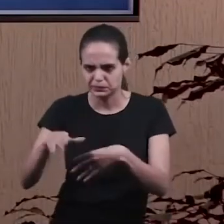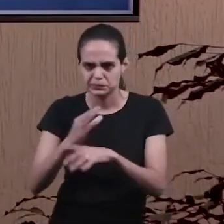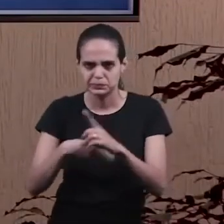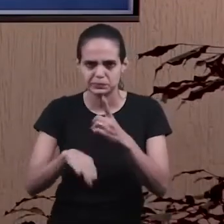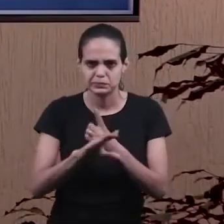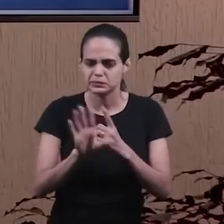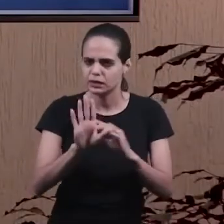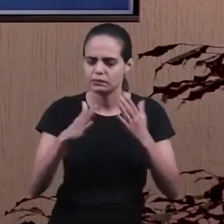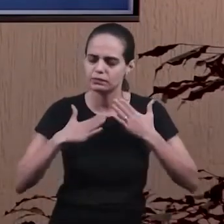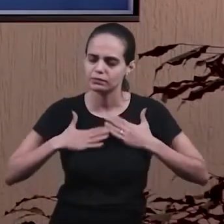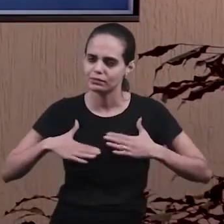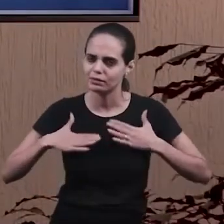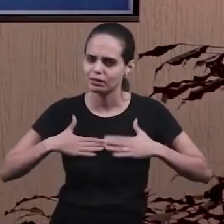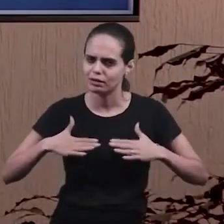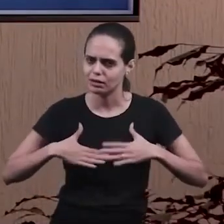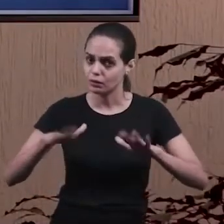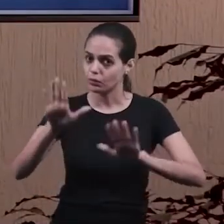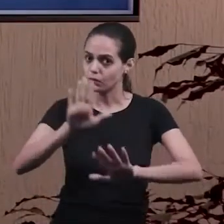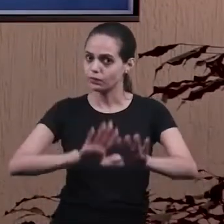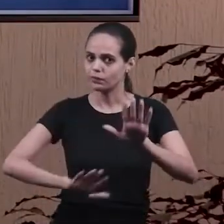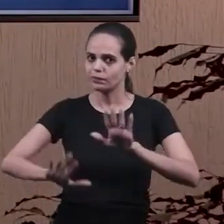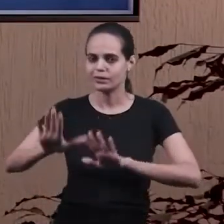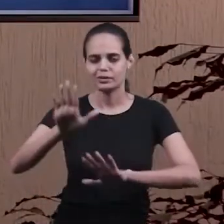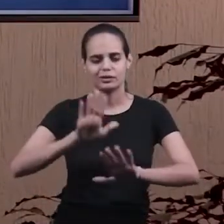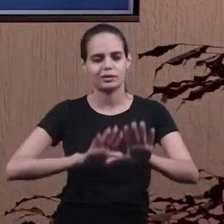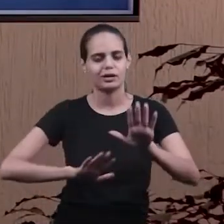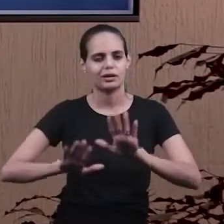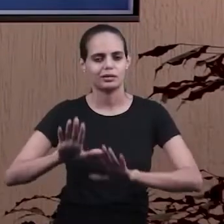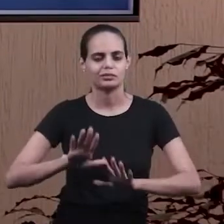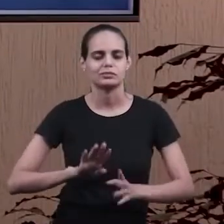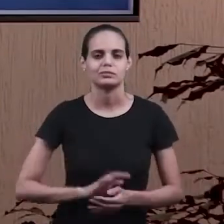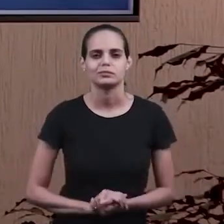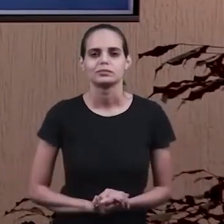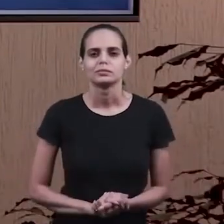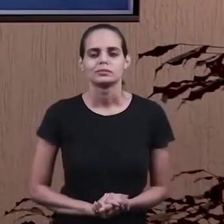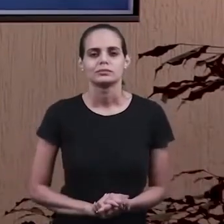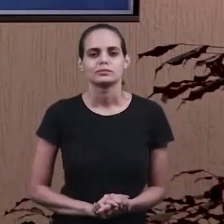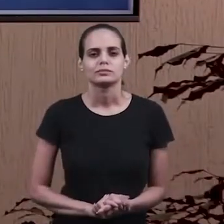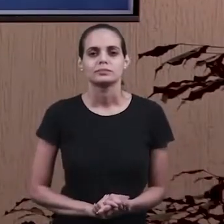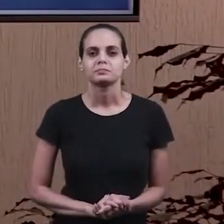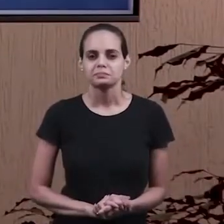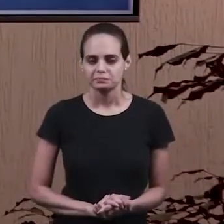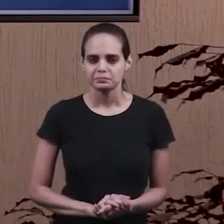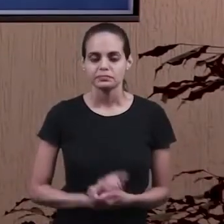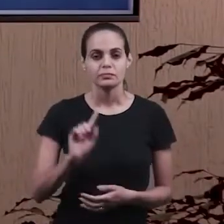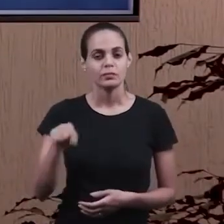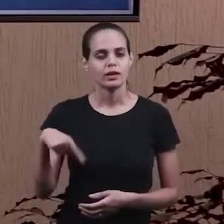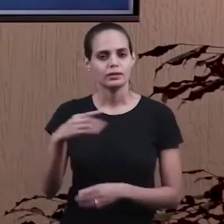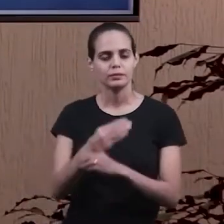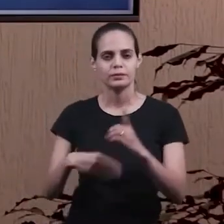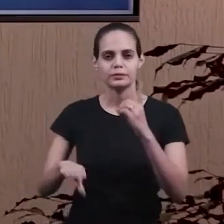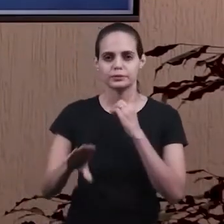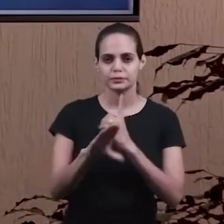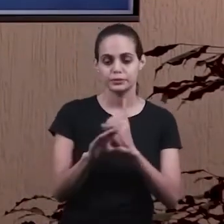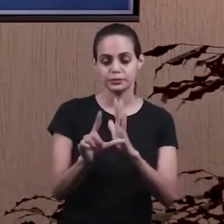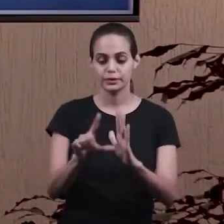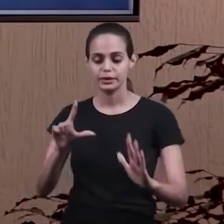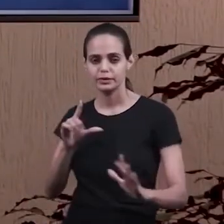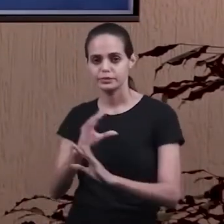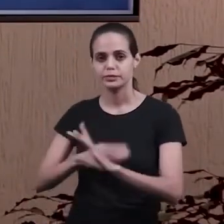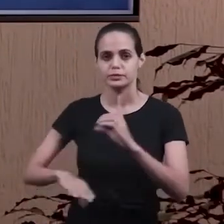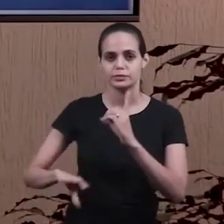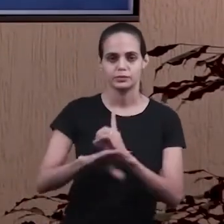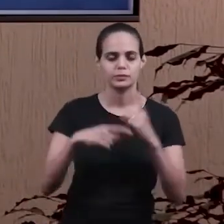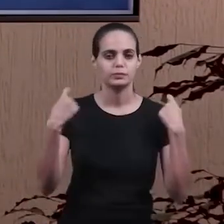culto. Então, nós temos que ter cuidado para não interferir. Depois do culto e antes do culto, nós